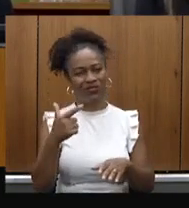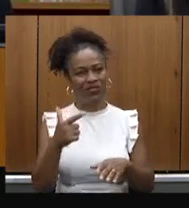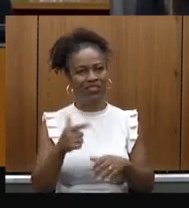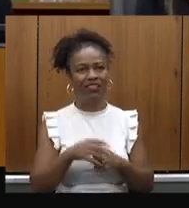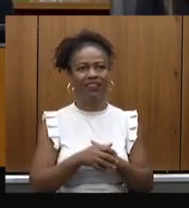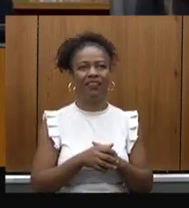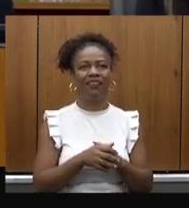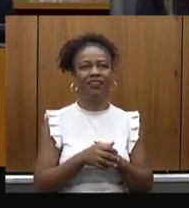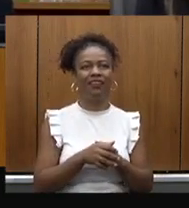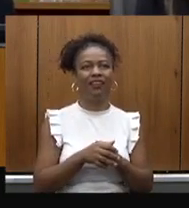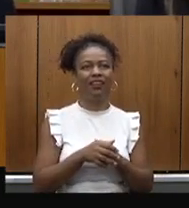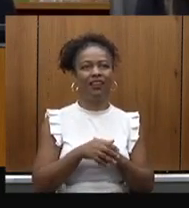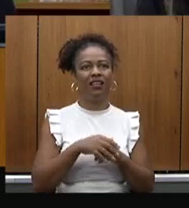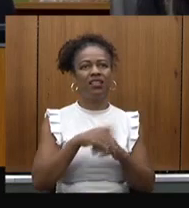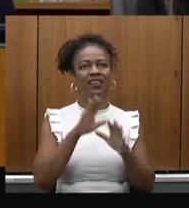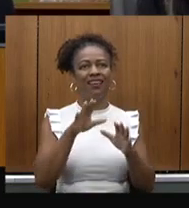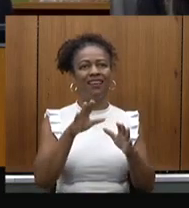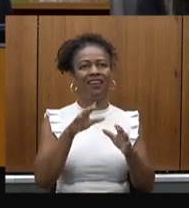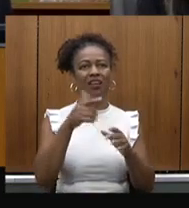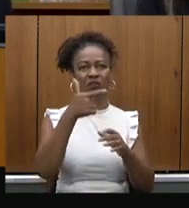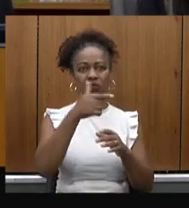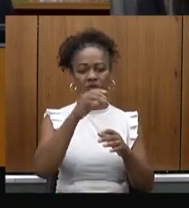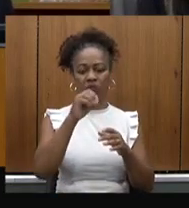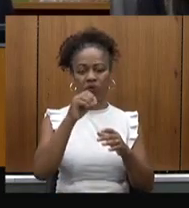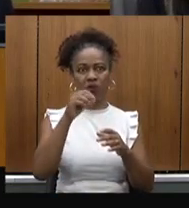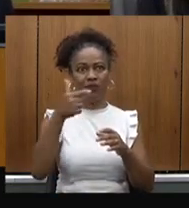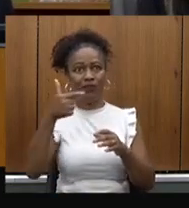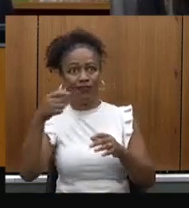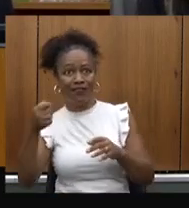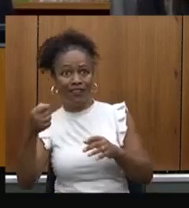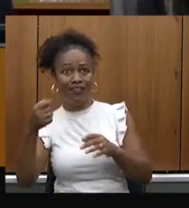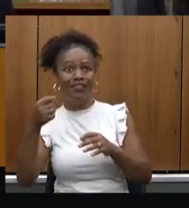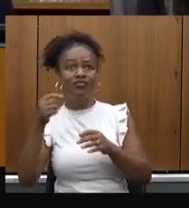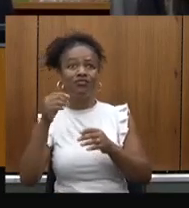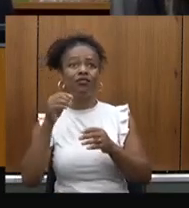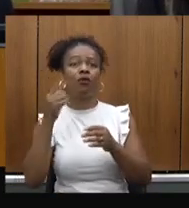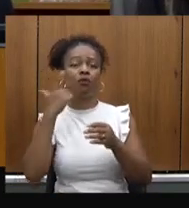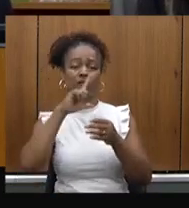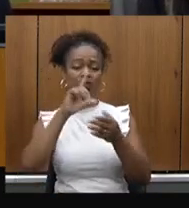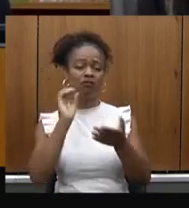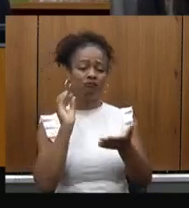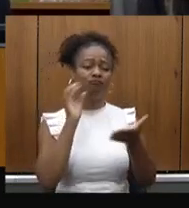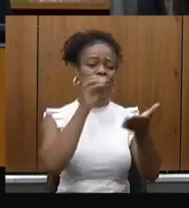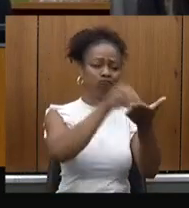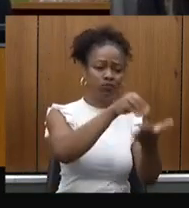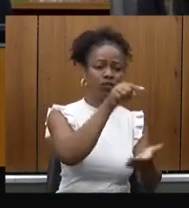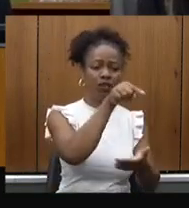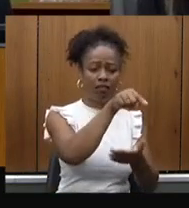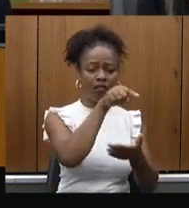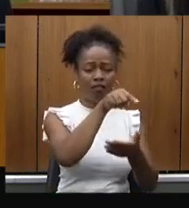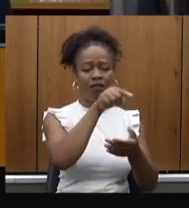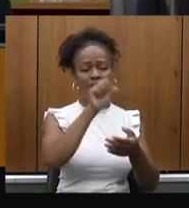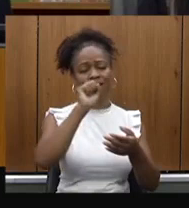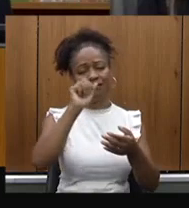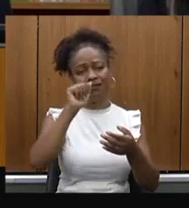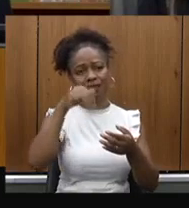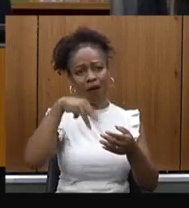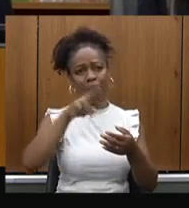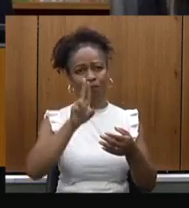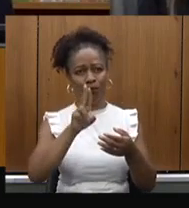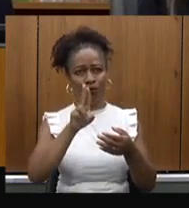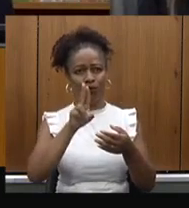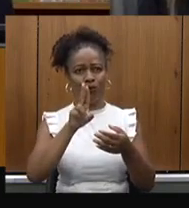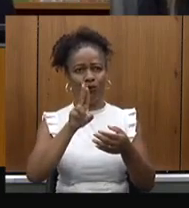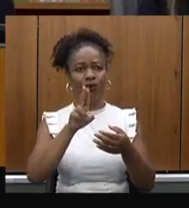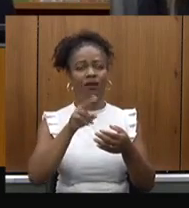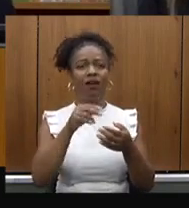em 2019, em 2020, foi implementado o SAMU lá, e foi expandido agora, no mês passado, com